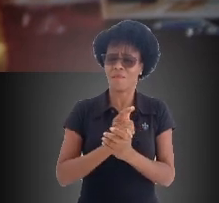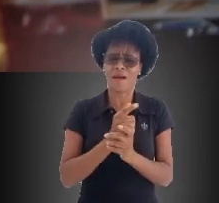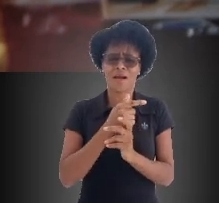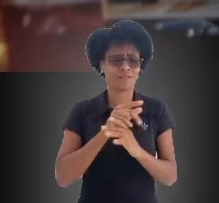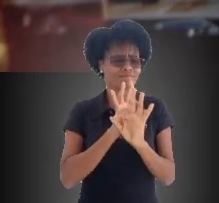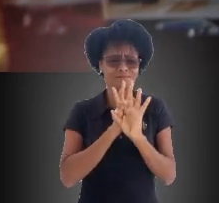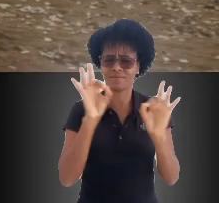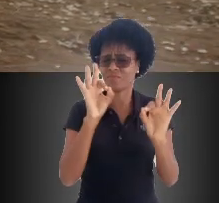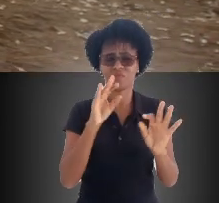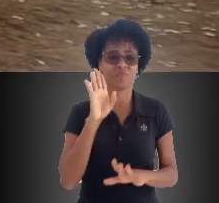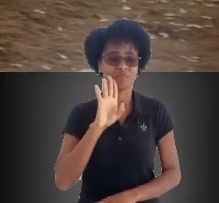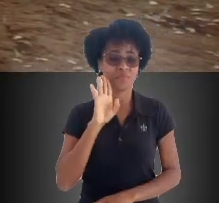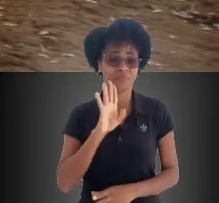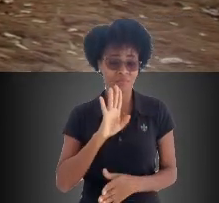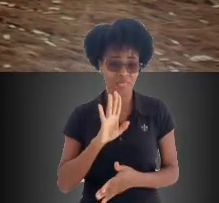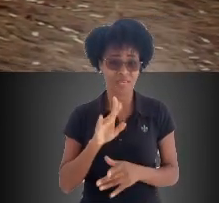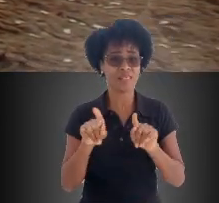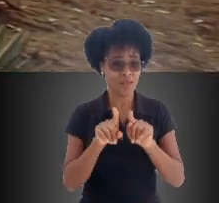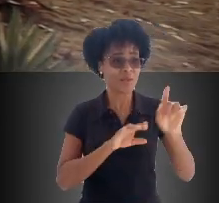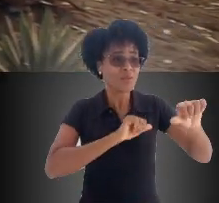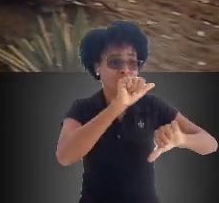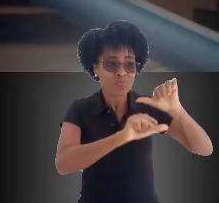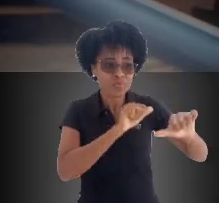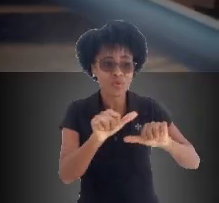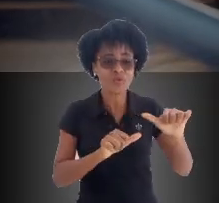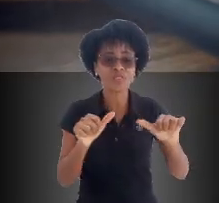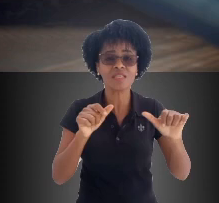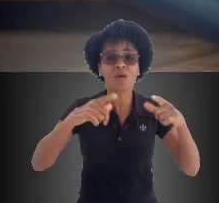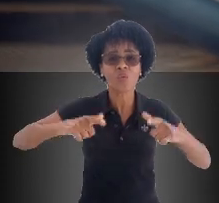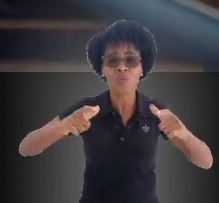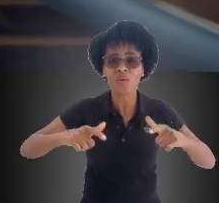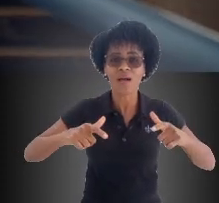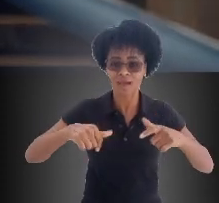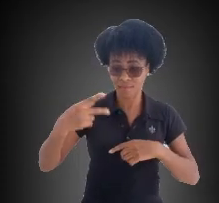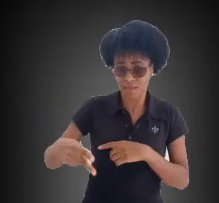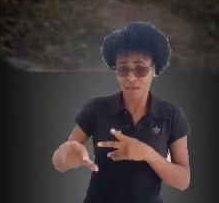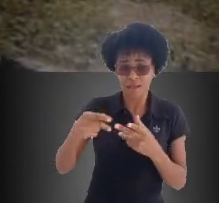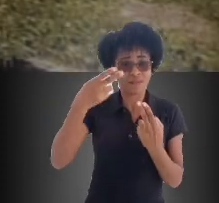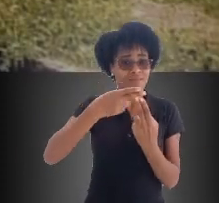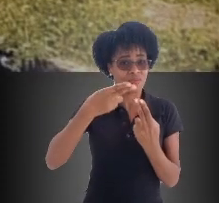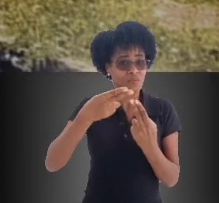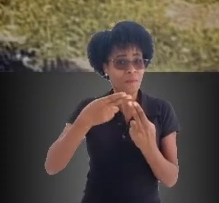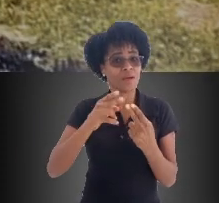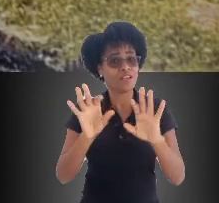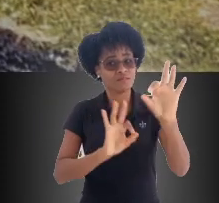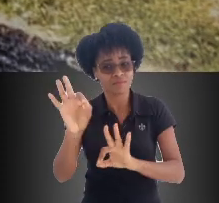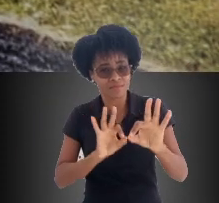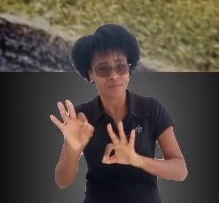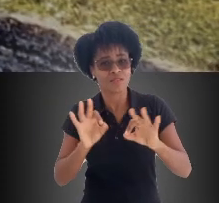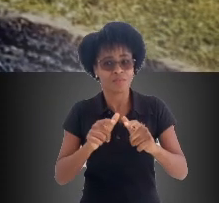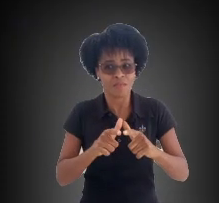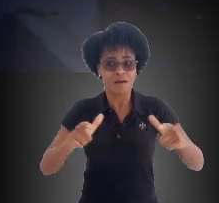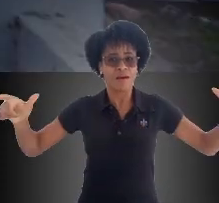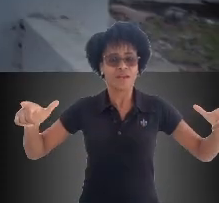que o sabão era maravilhoso. Nós temos também algumas mudanças físicas, que foram feitas também para favorecer o acesso dos